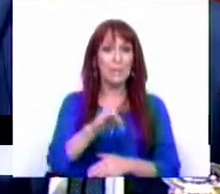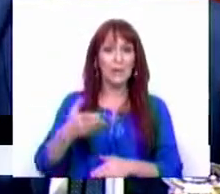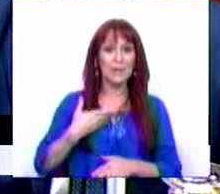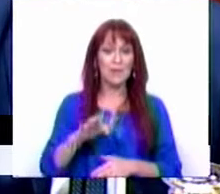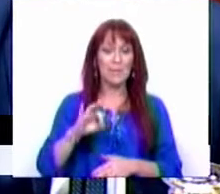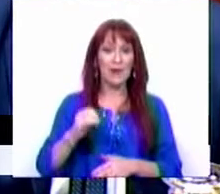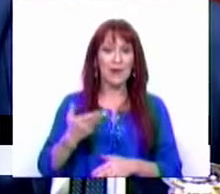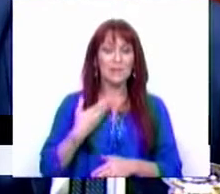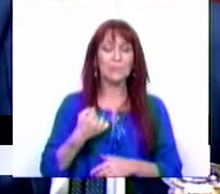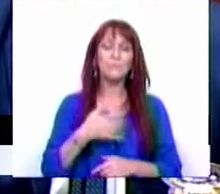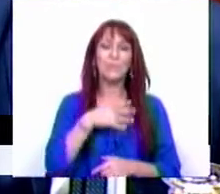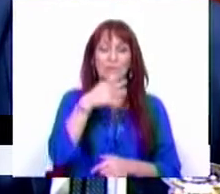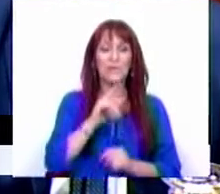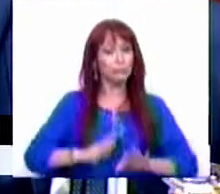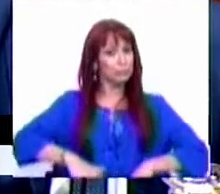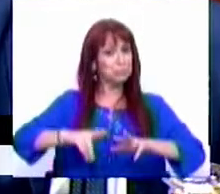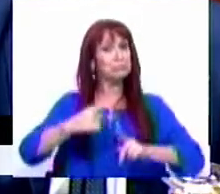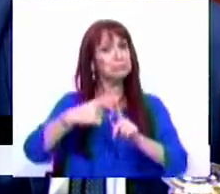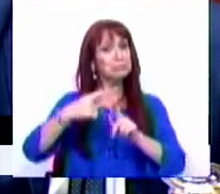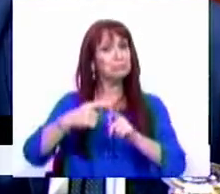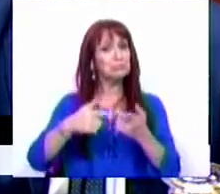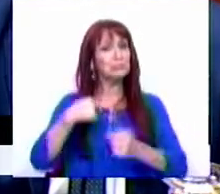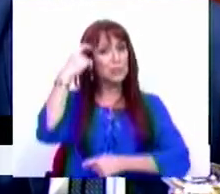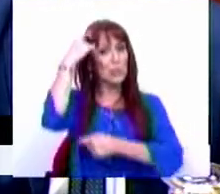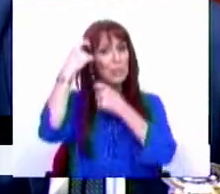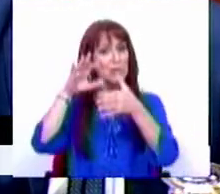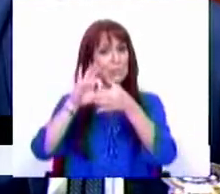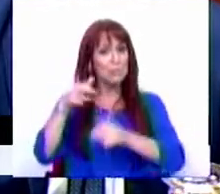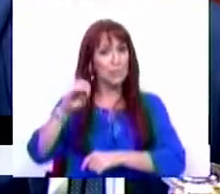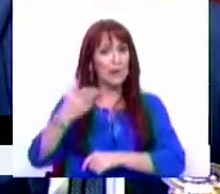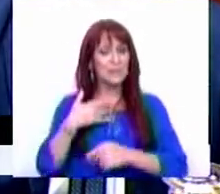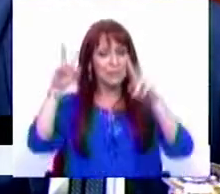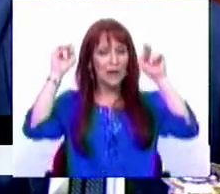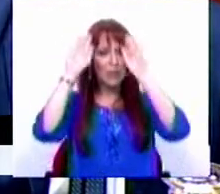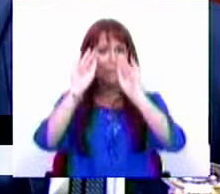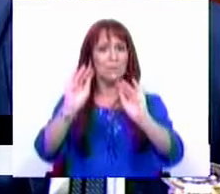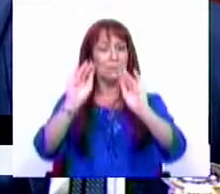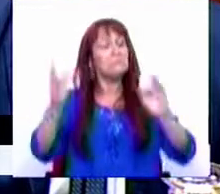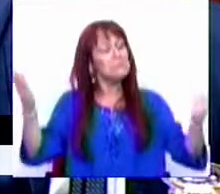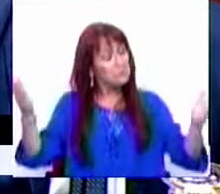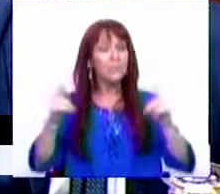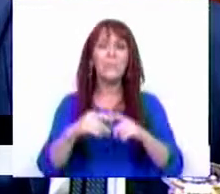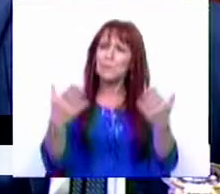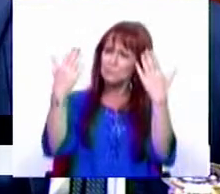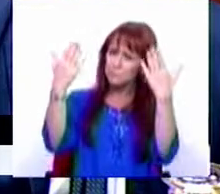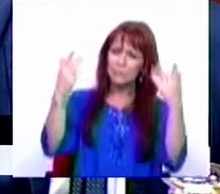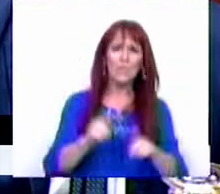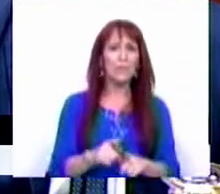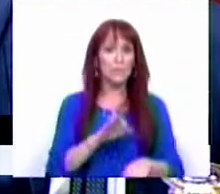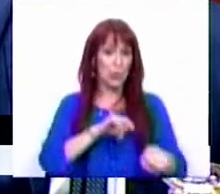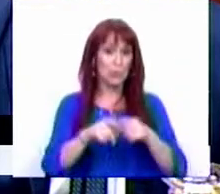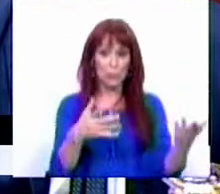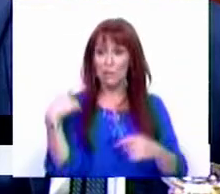eu gostava de registrar a evolução positiva do pensamento do PSD em matéria de educação. Felicito-me pelo Sr.